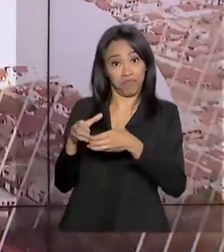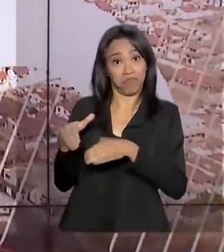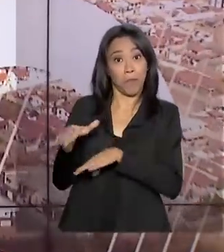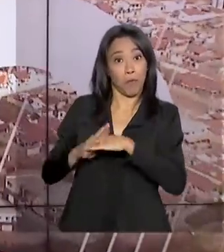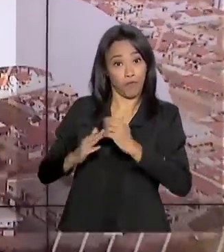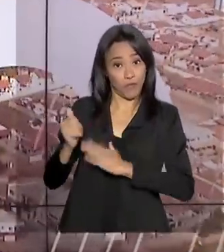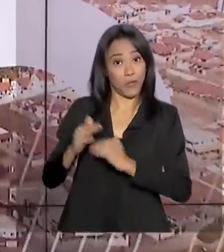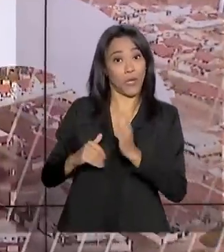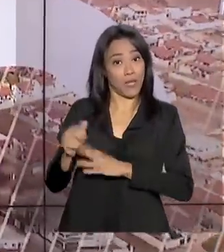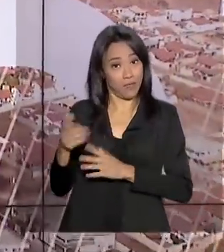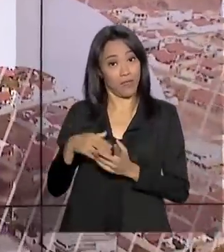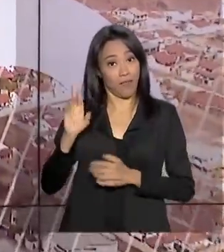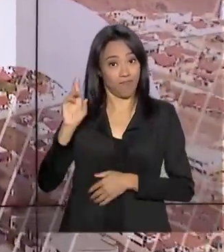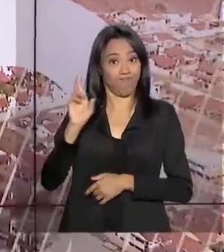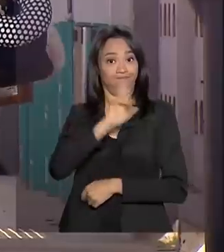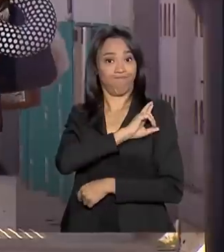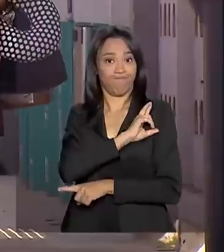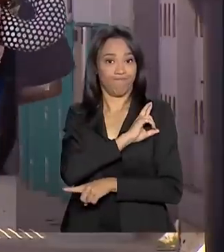toda essa movimentação.